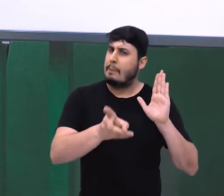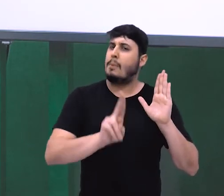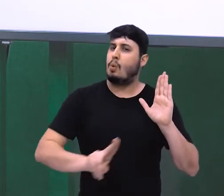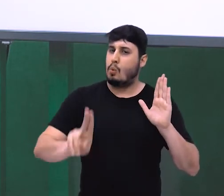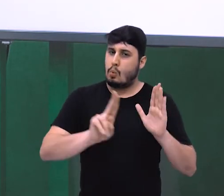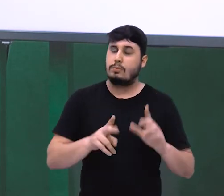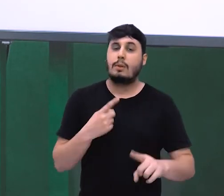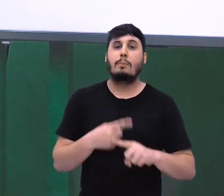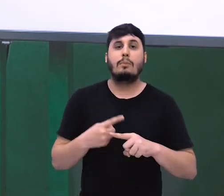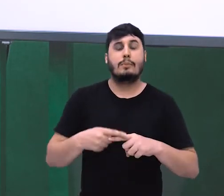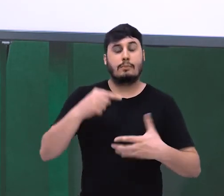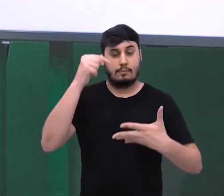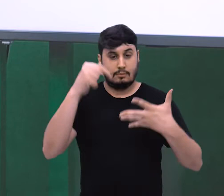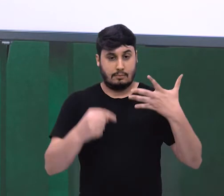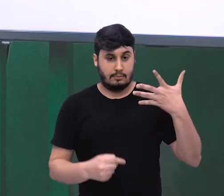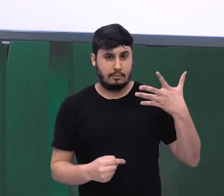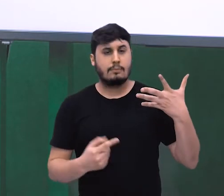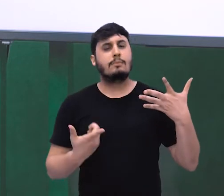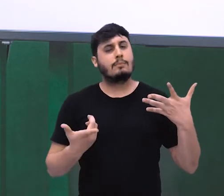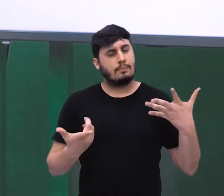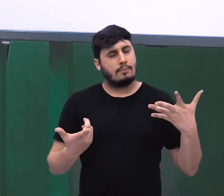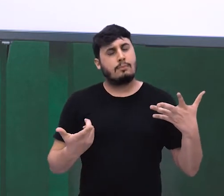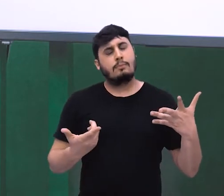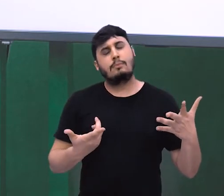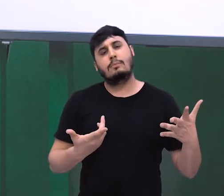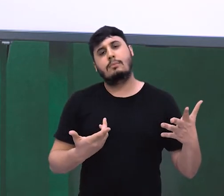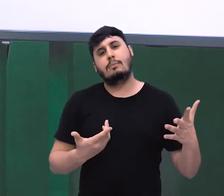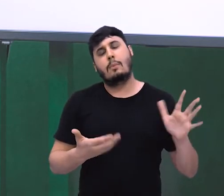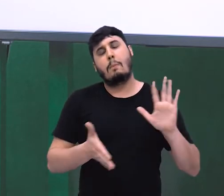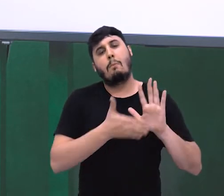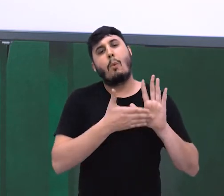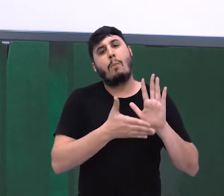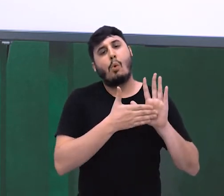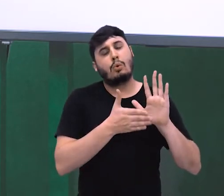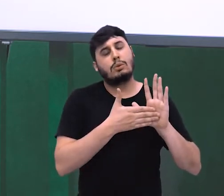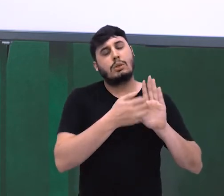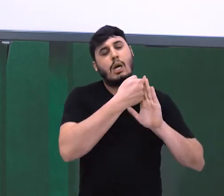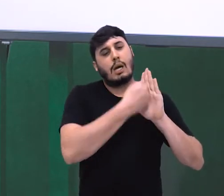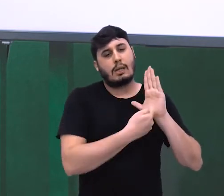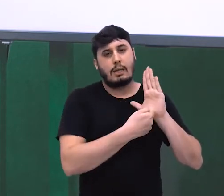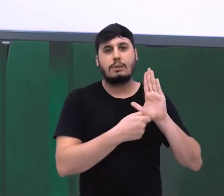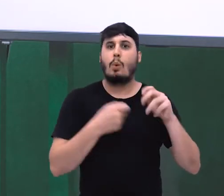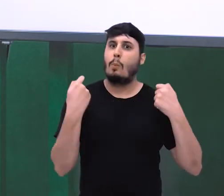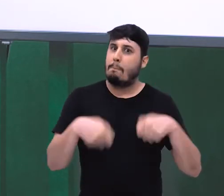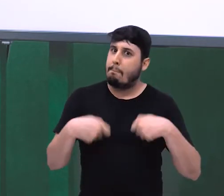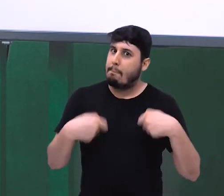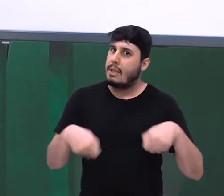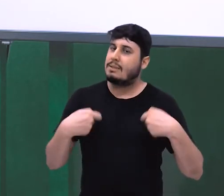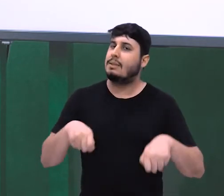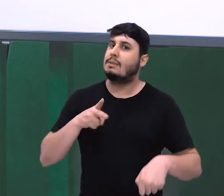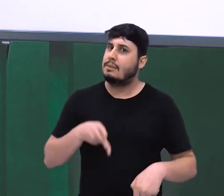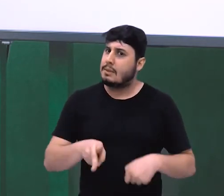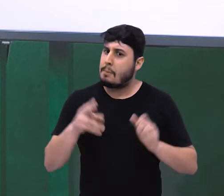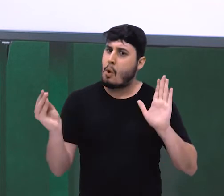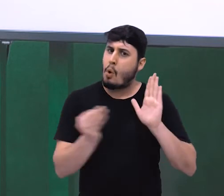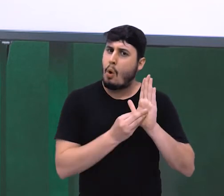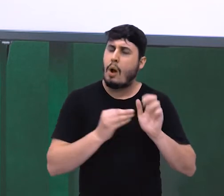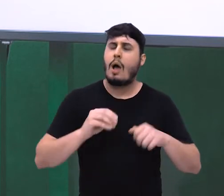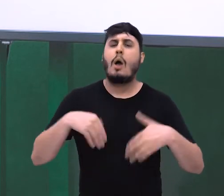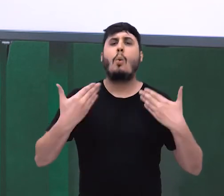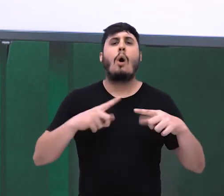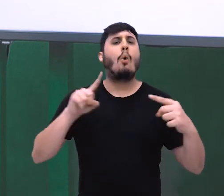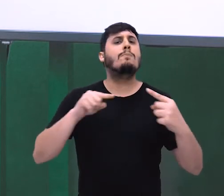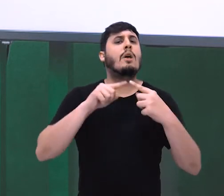dentre os elementos da proposta de intervenção, nós precisamos dizer qual é a finalidade daquela proposta. E nós